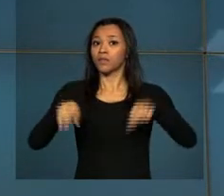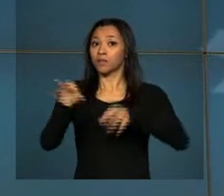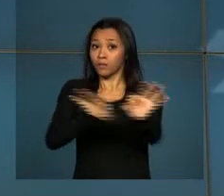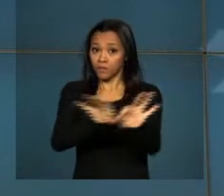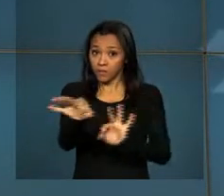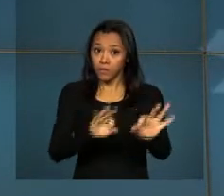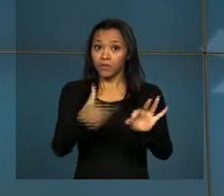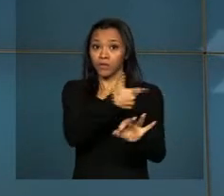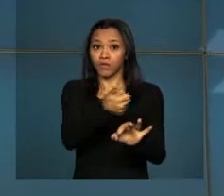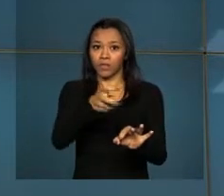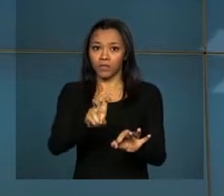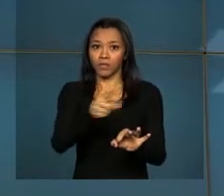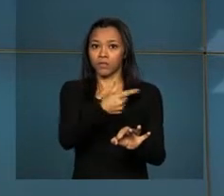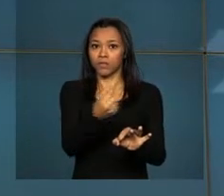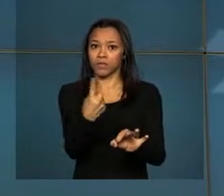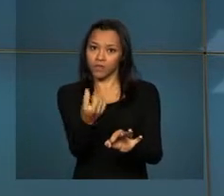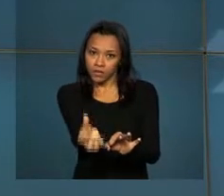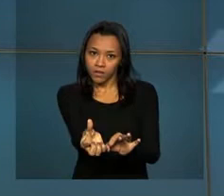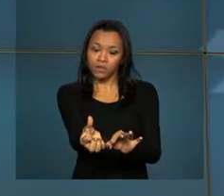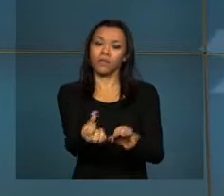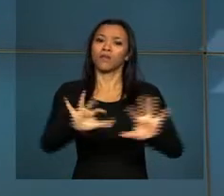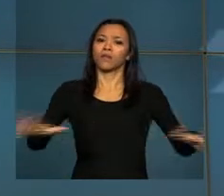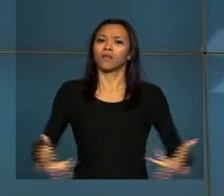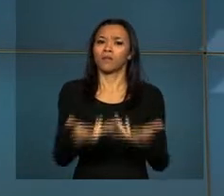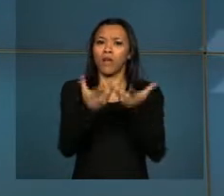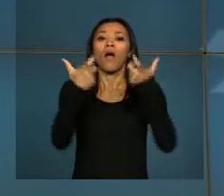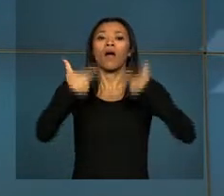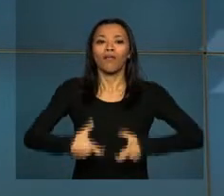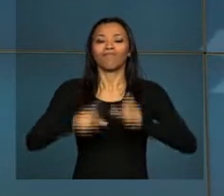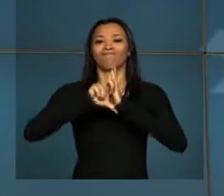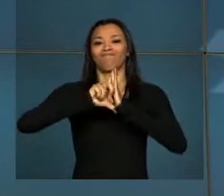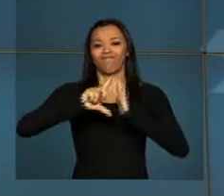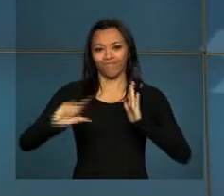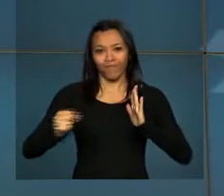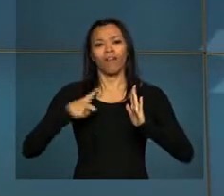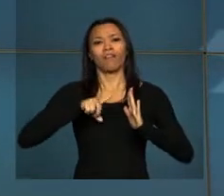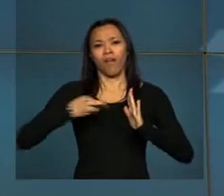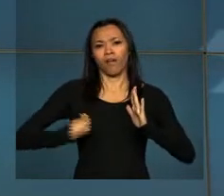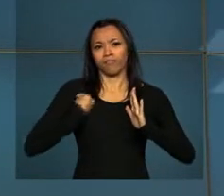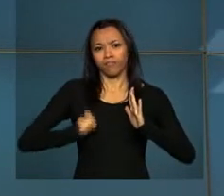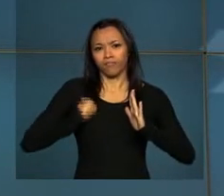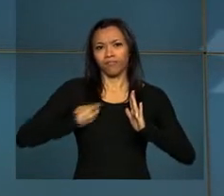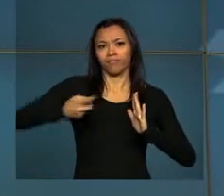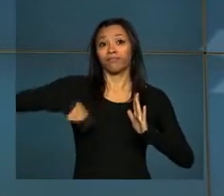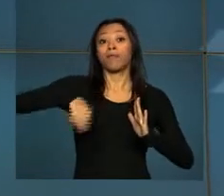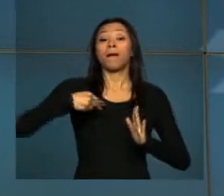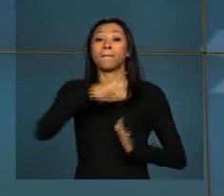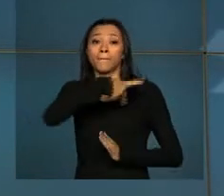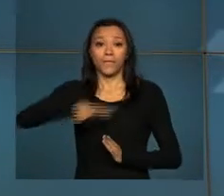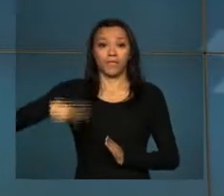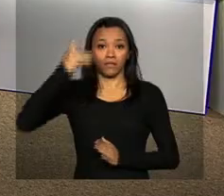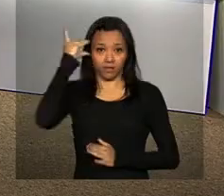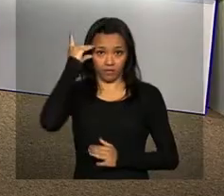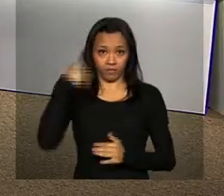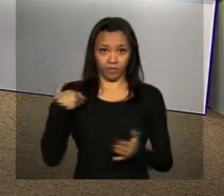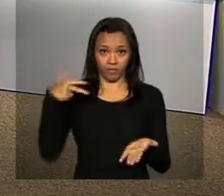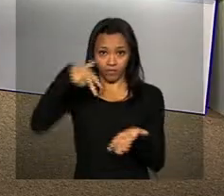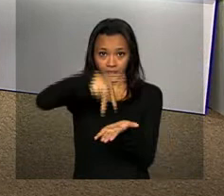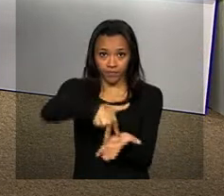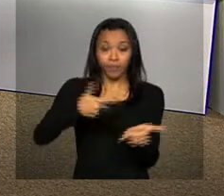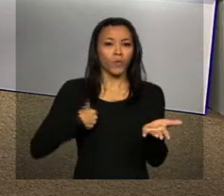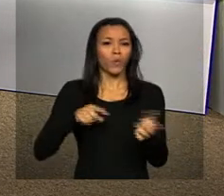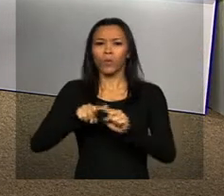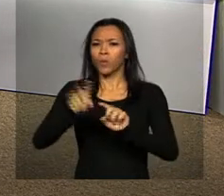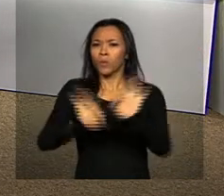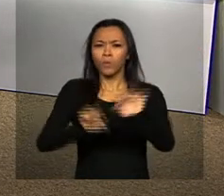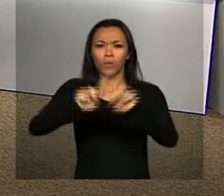2015-2016. A cerimônia será no Palácio do Planalto e contará com a presença da presidenta Dilma Rousseff. O plano traz